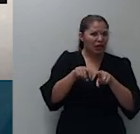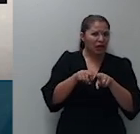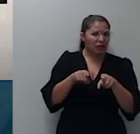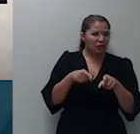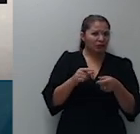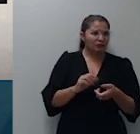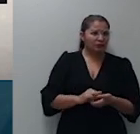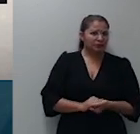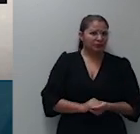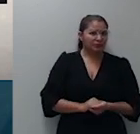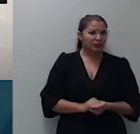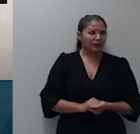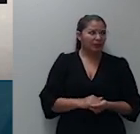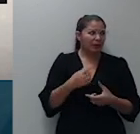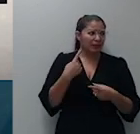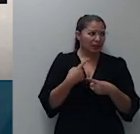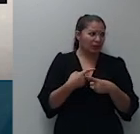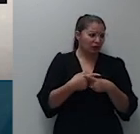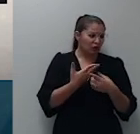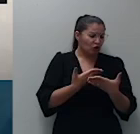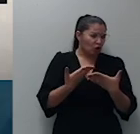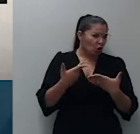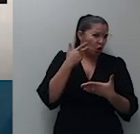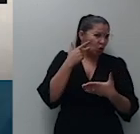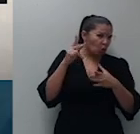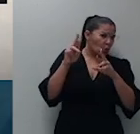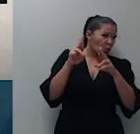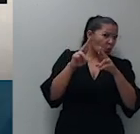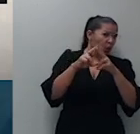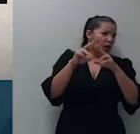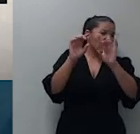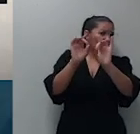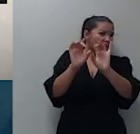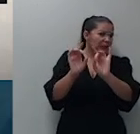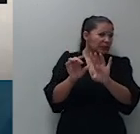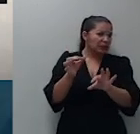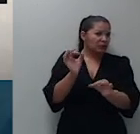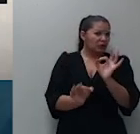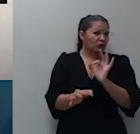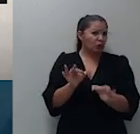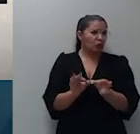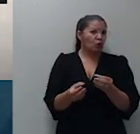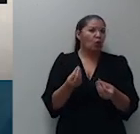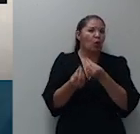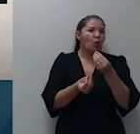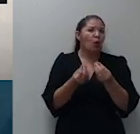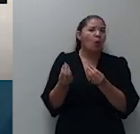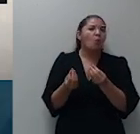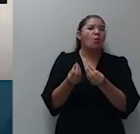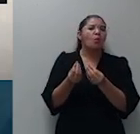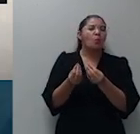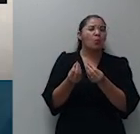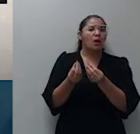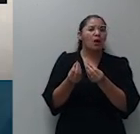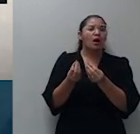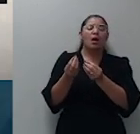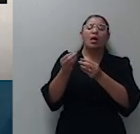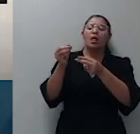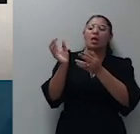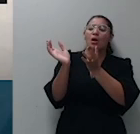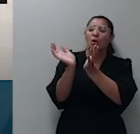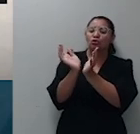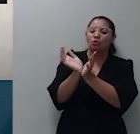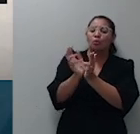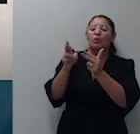que esse recurso especial fosse julgado pela turma como recurso especial e não como um agravo interno